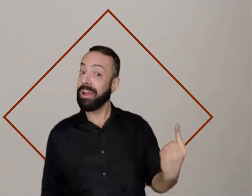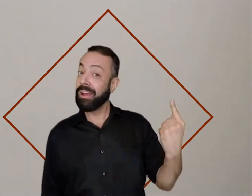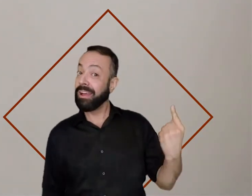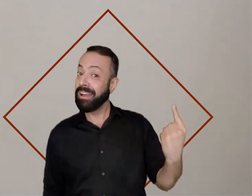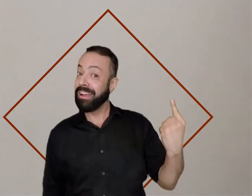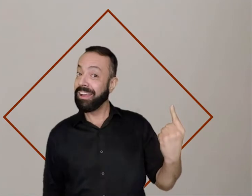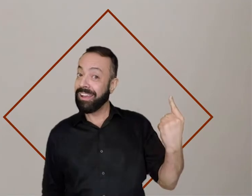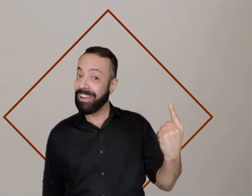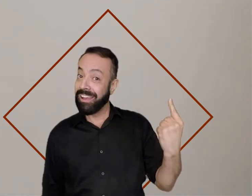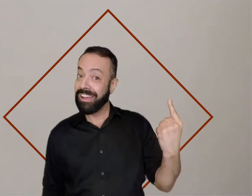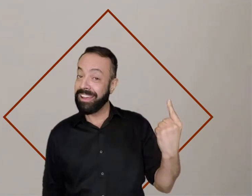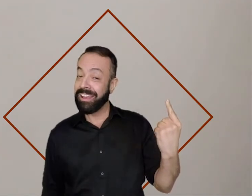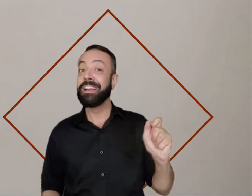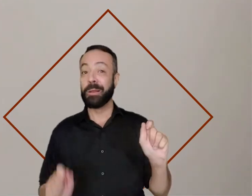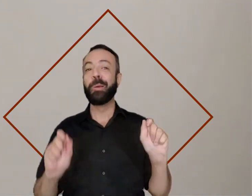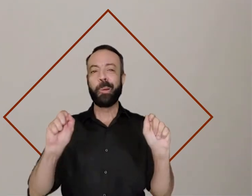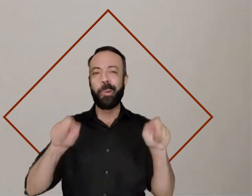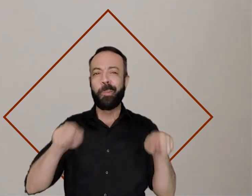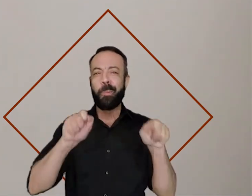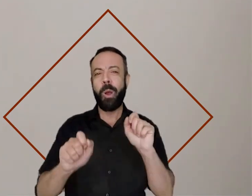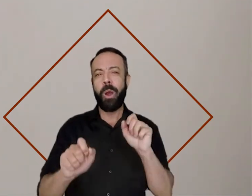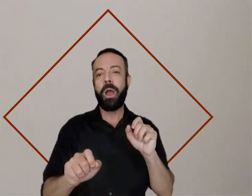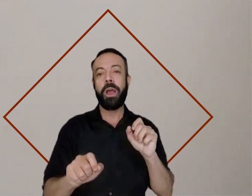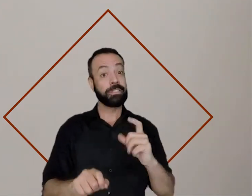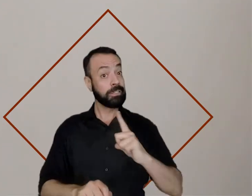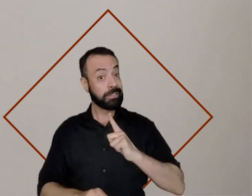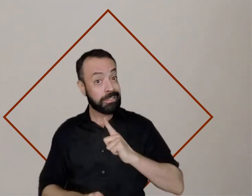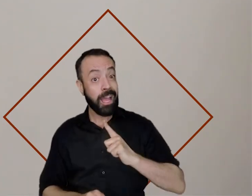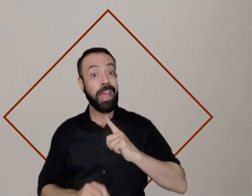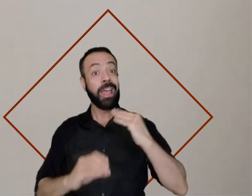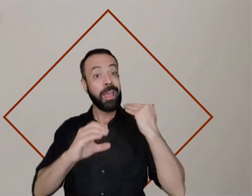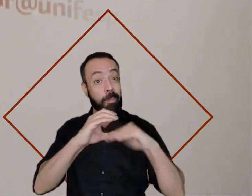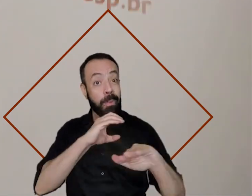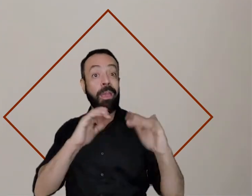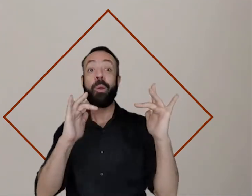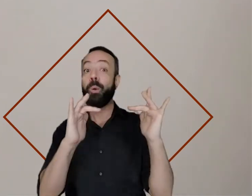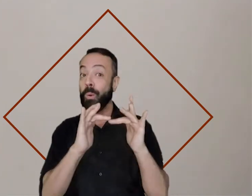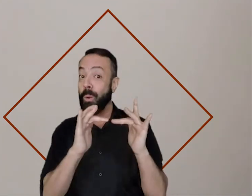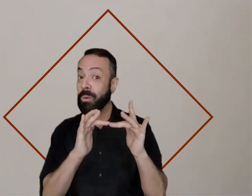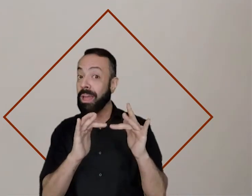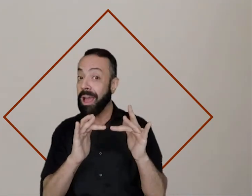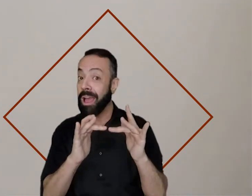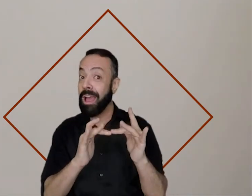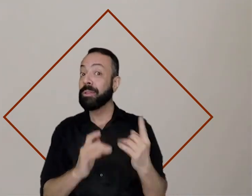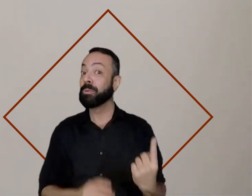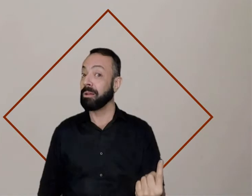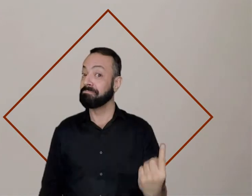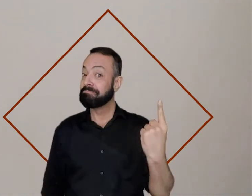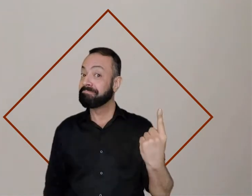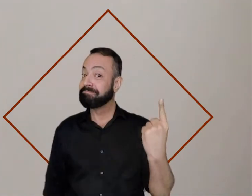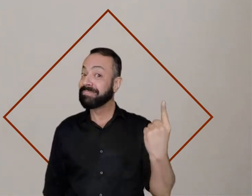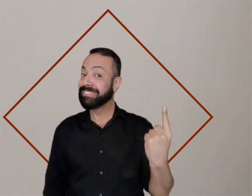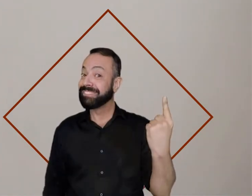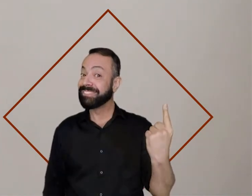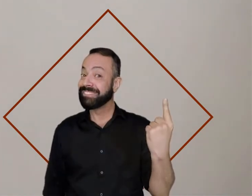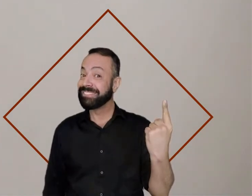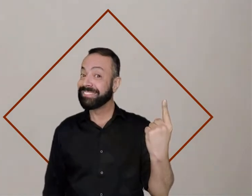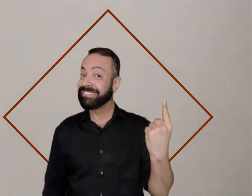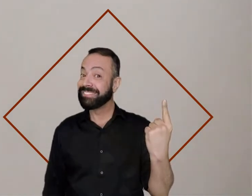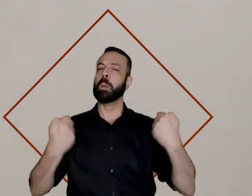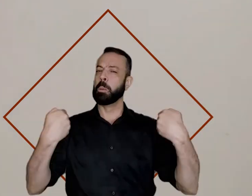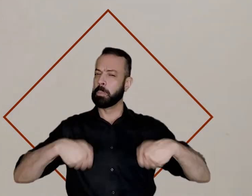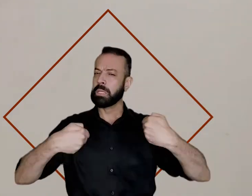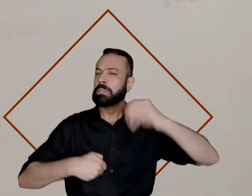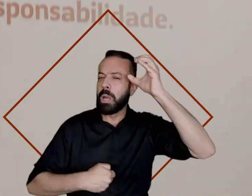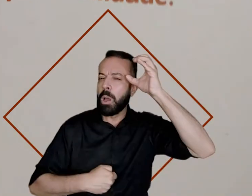.unifesp.br. Você também pode entrar em contato pelo e-mail vestibular.unifesp.br